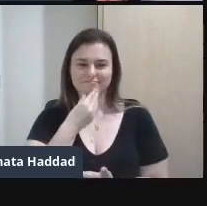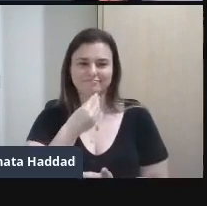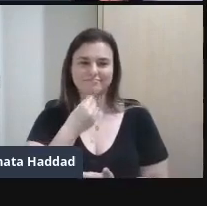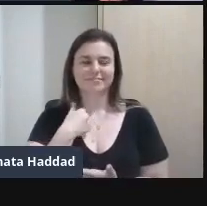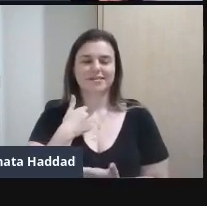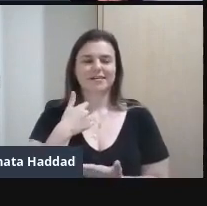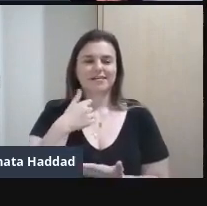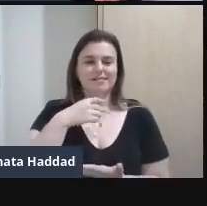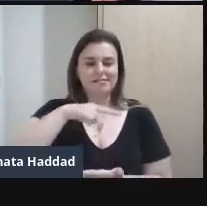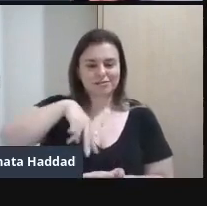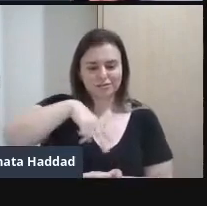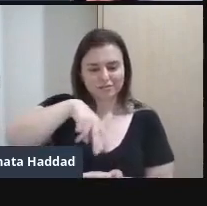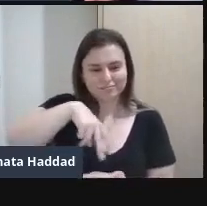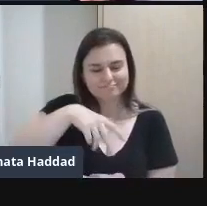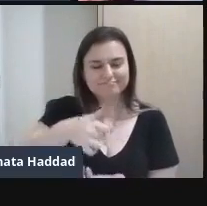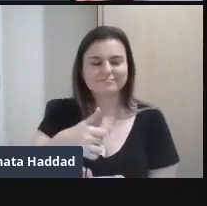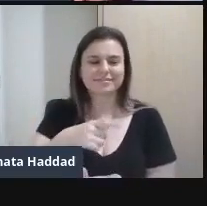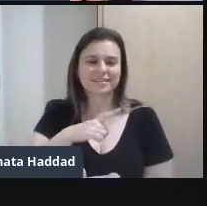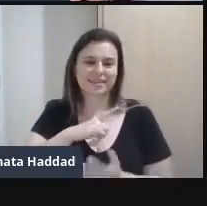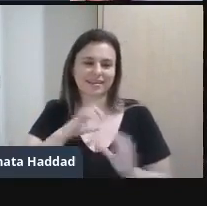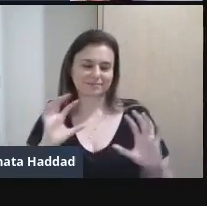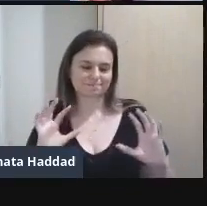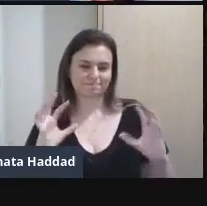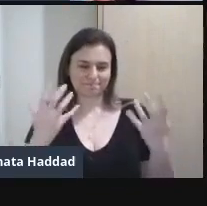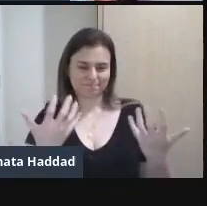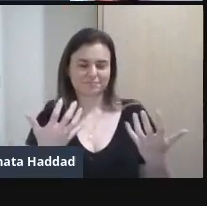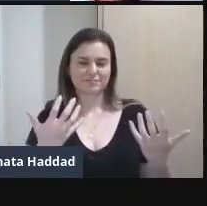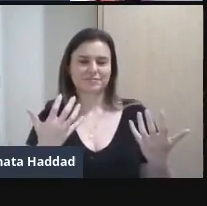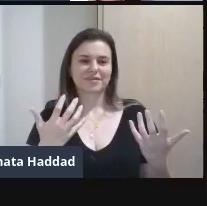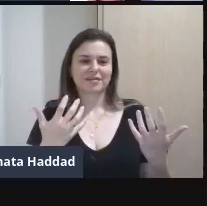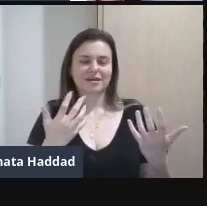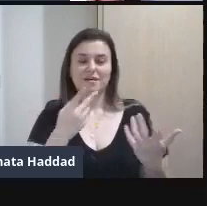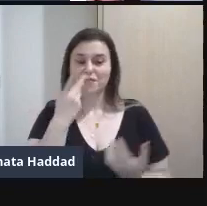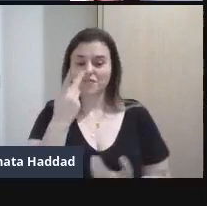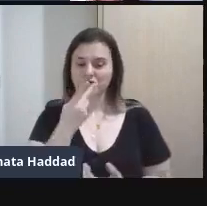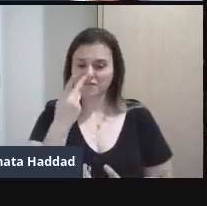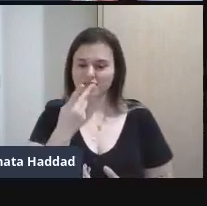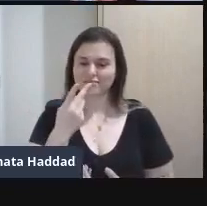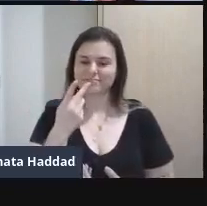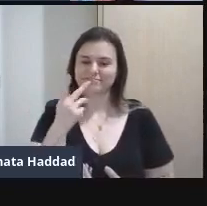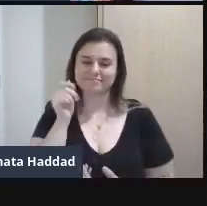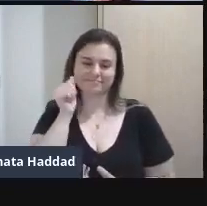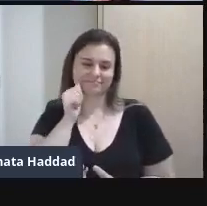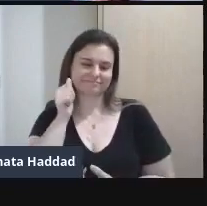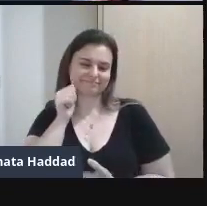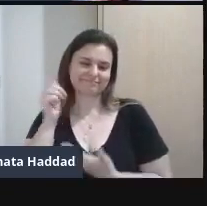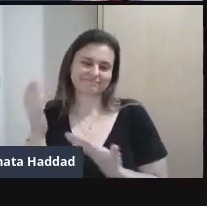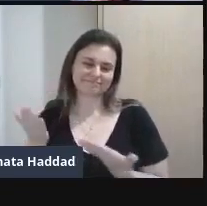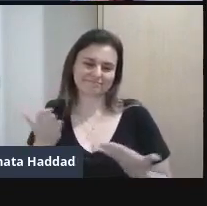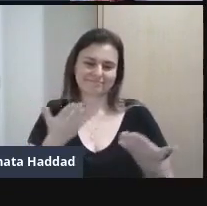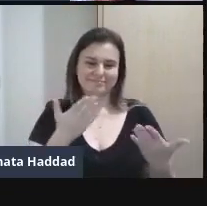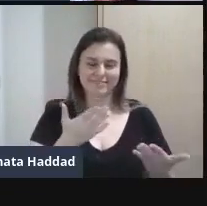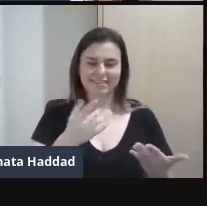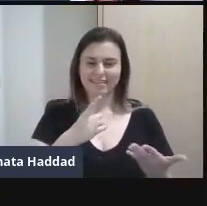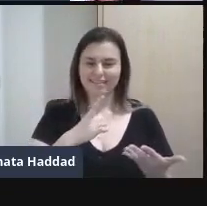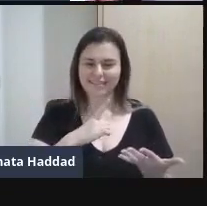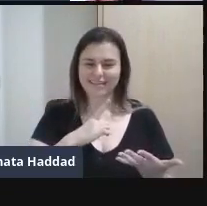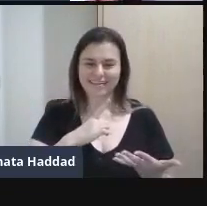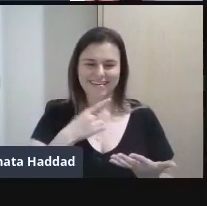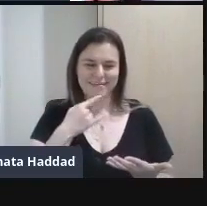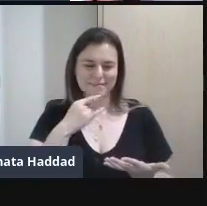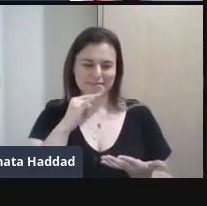corte Foi o conde Deu quem disse Para dona bem-vinda Que farinha de suí Pinga de